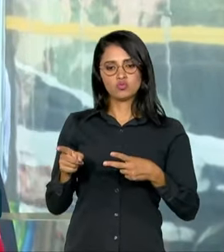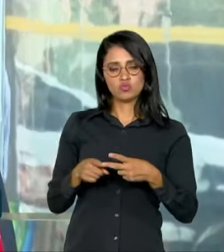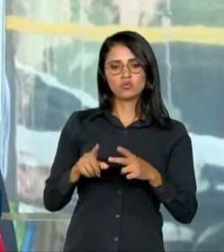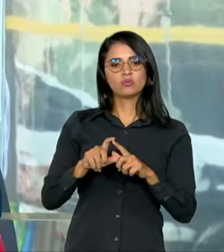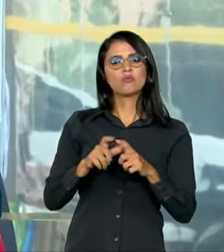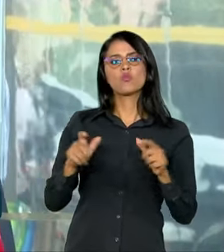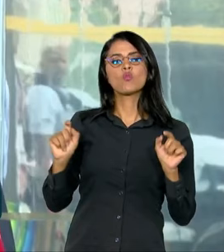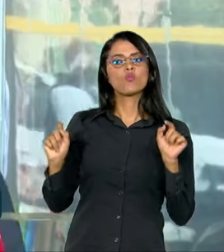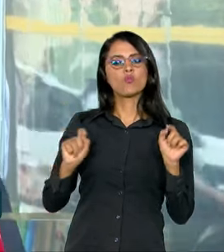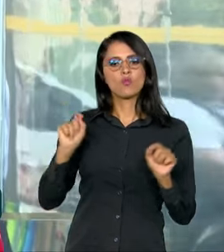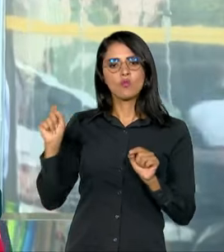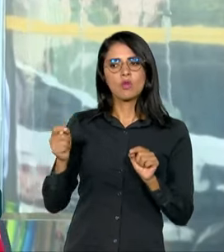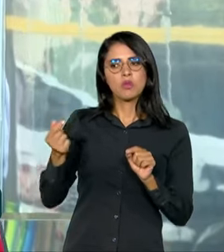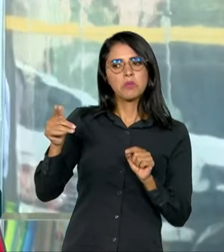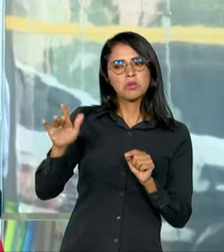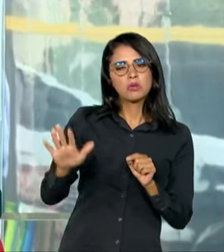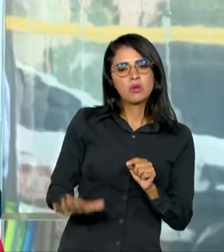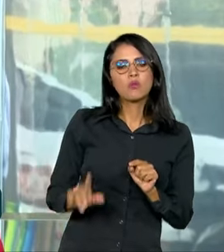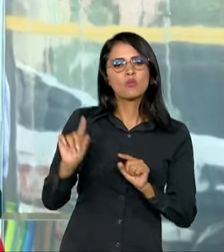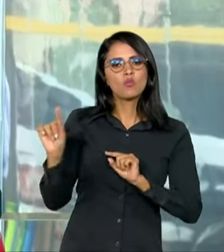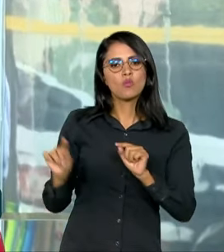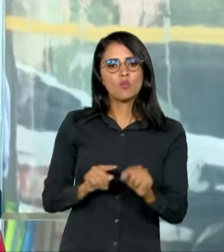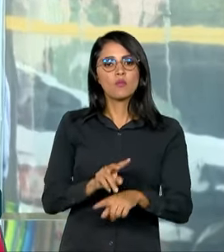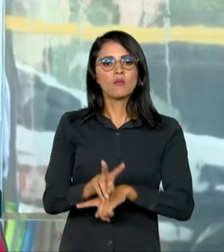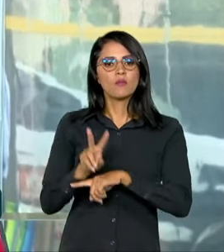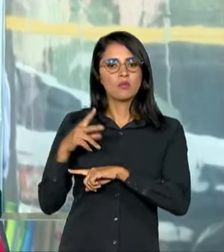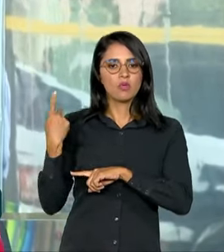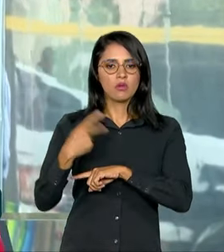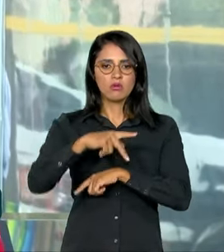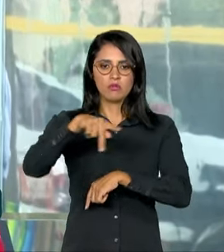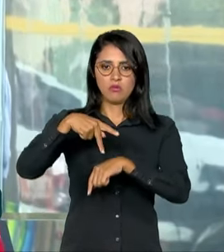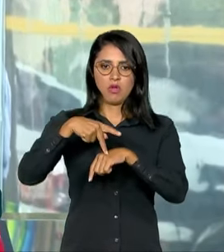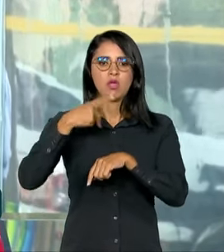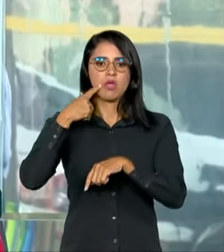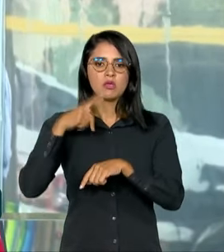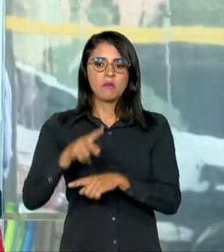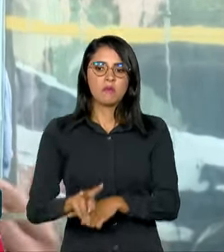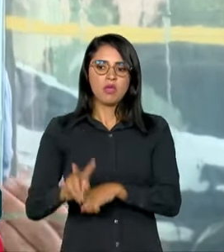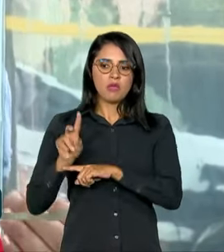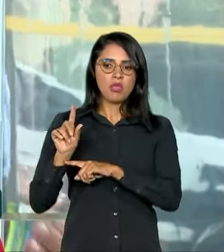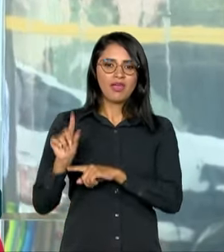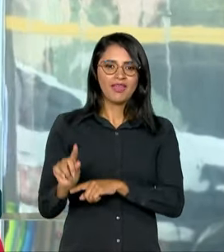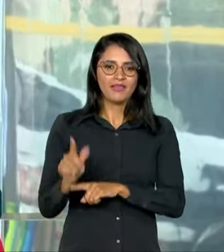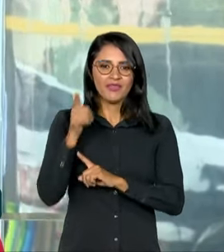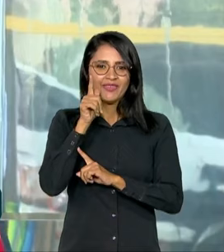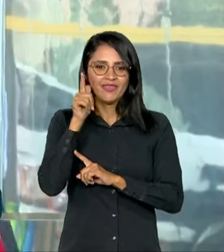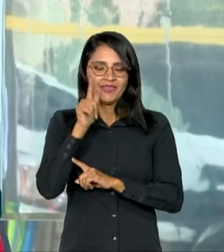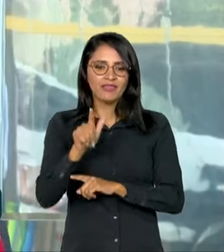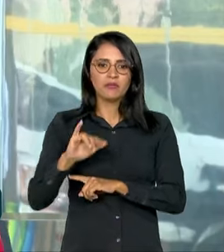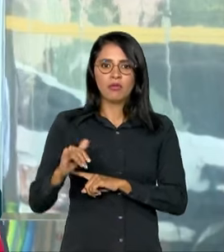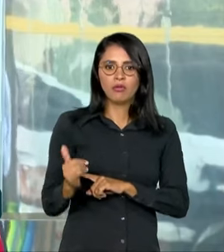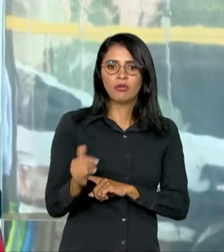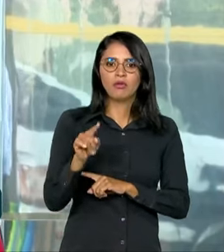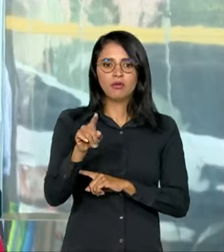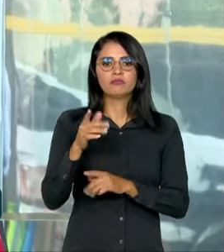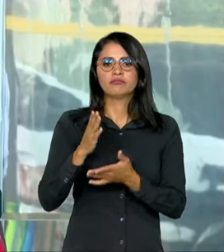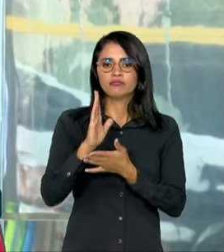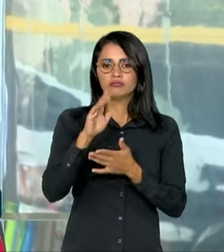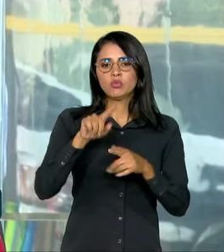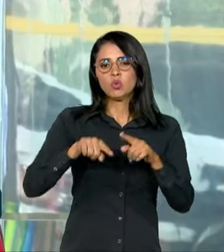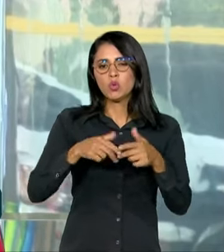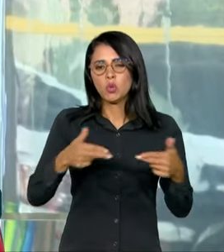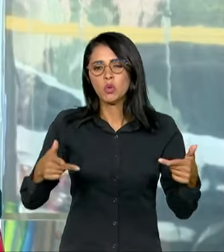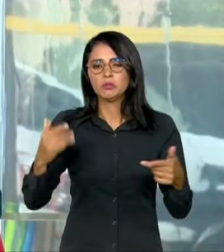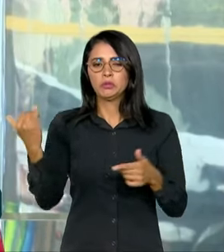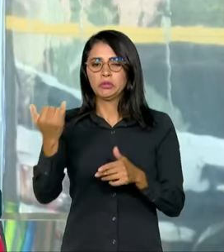ampliarmos, baratearmos cada vez mais o crédito no país. Aprovamos questões importantes no ano passado, como